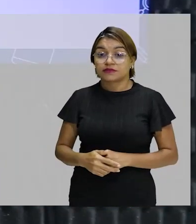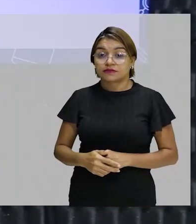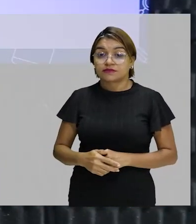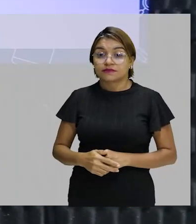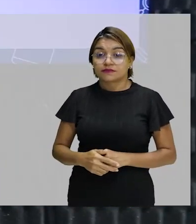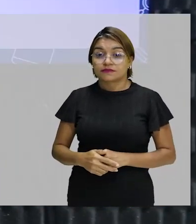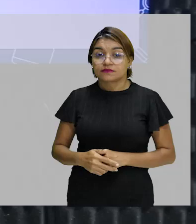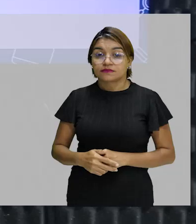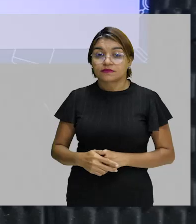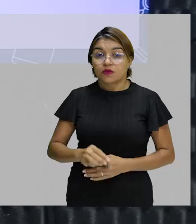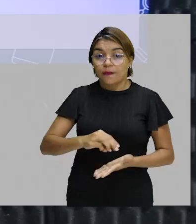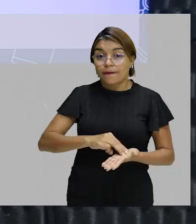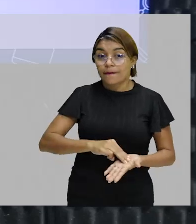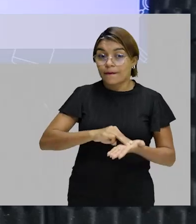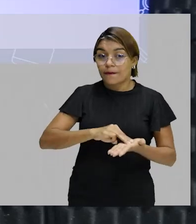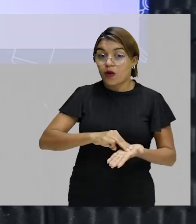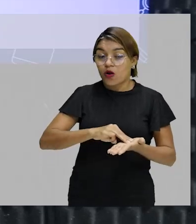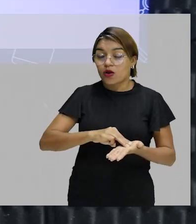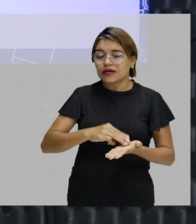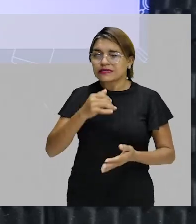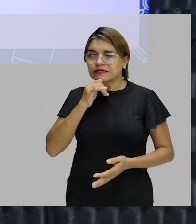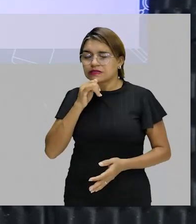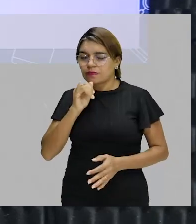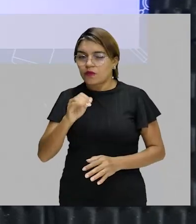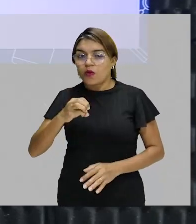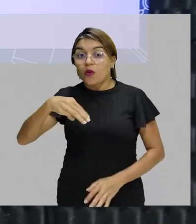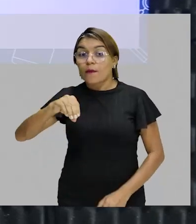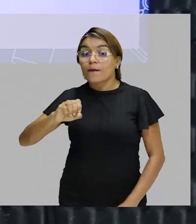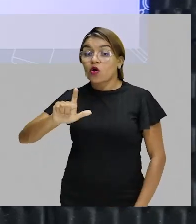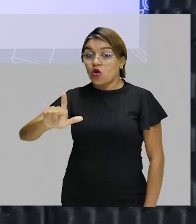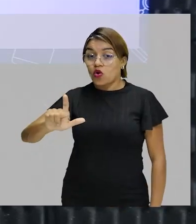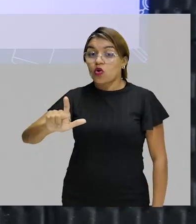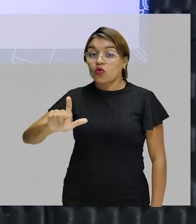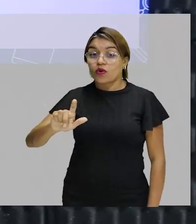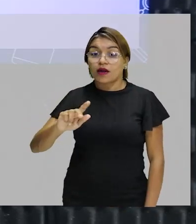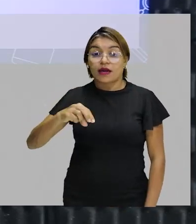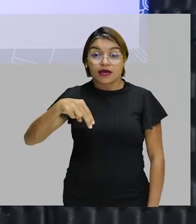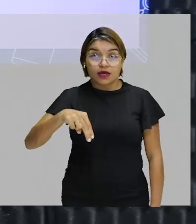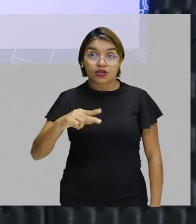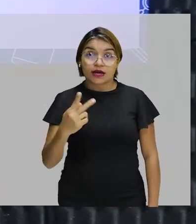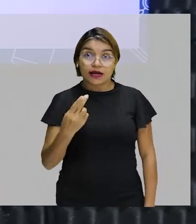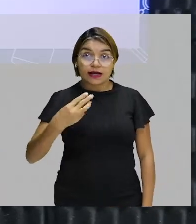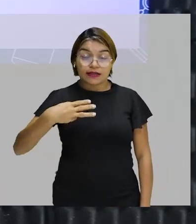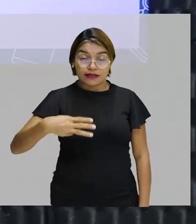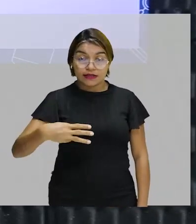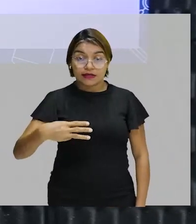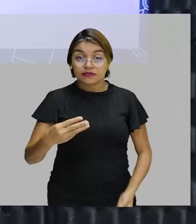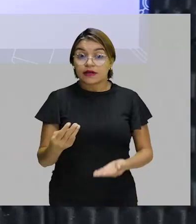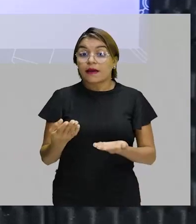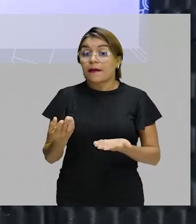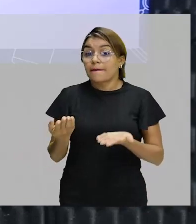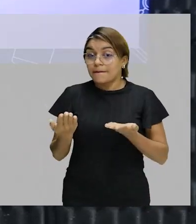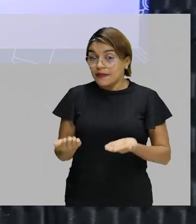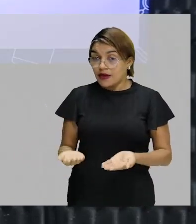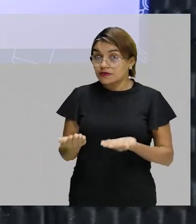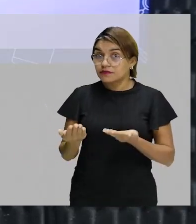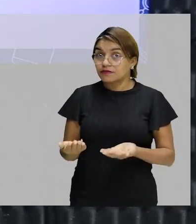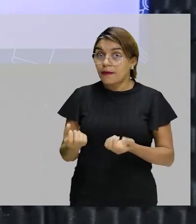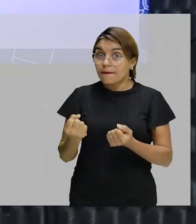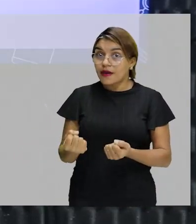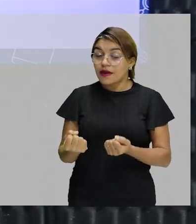mol de moléculas em H3, 1 mol de moléculas de amônia, pesam, pesam entre aspas,